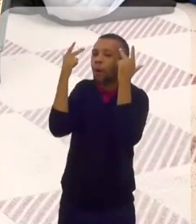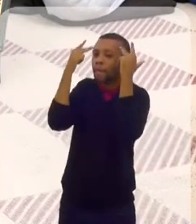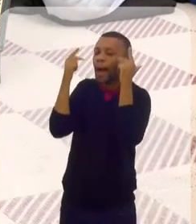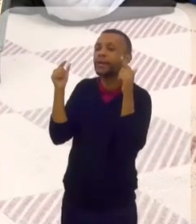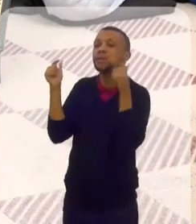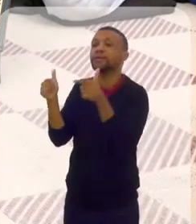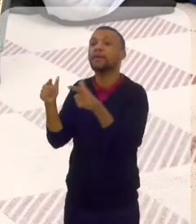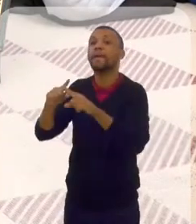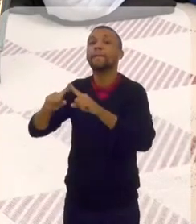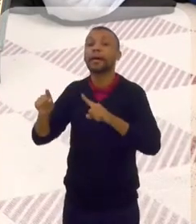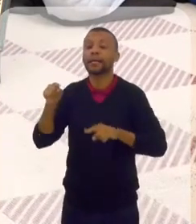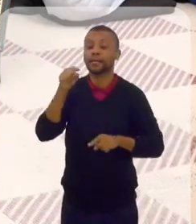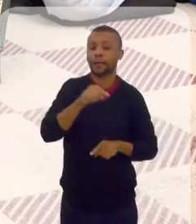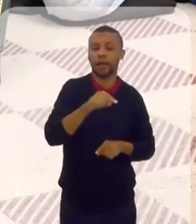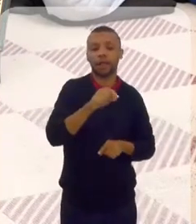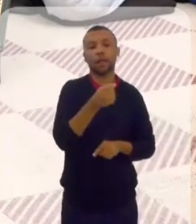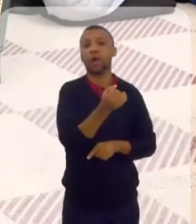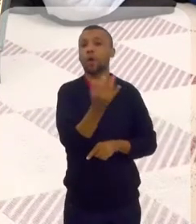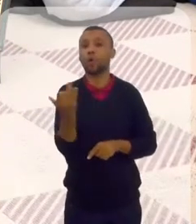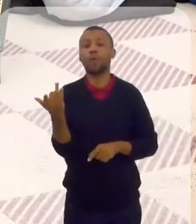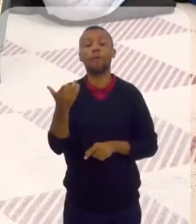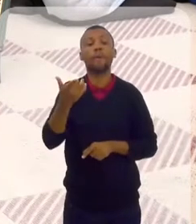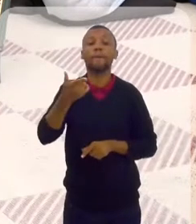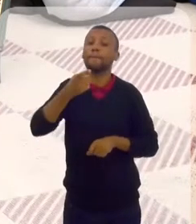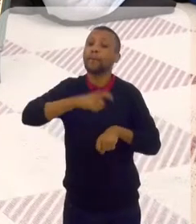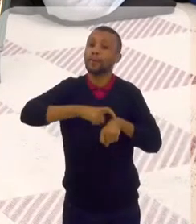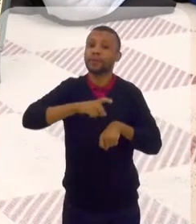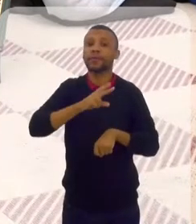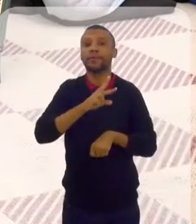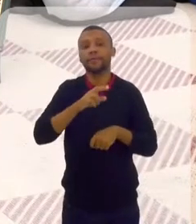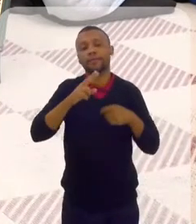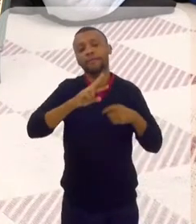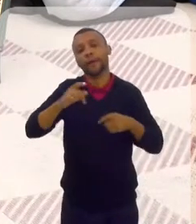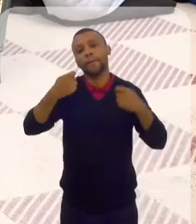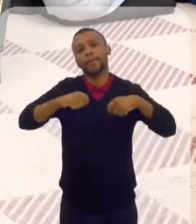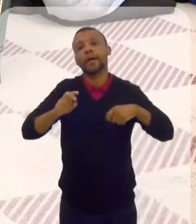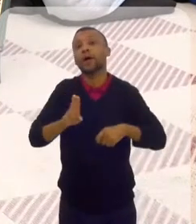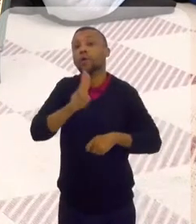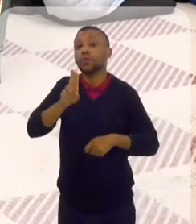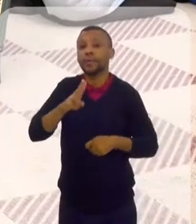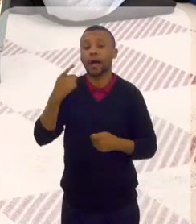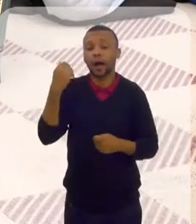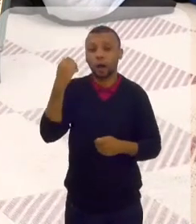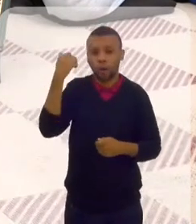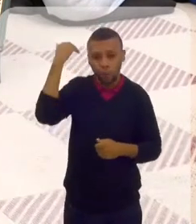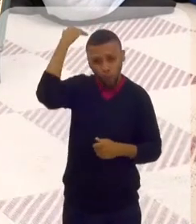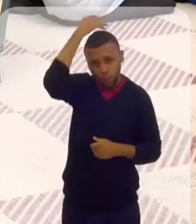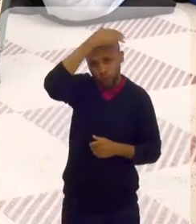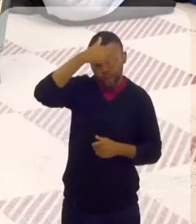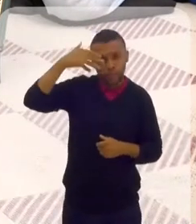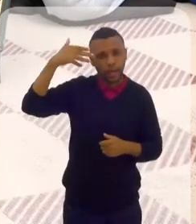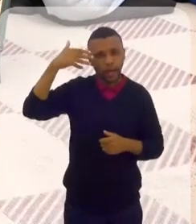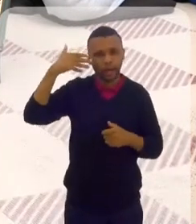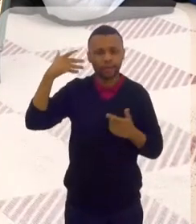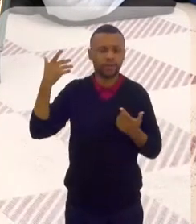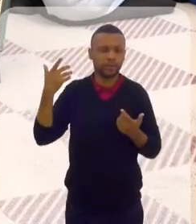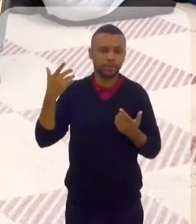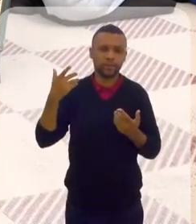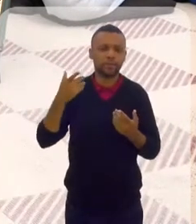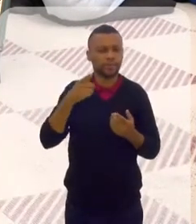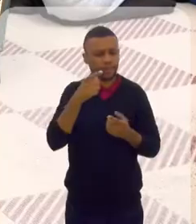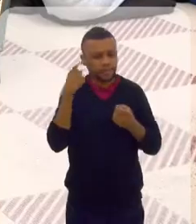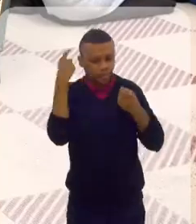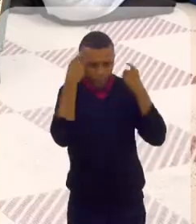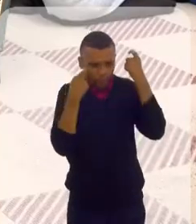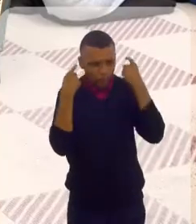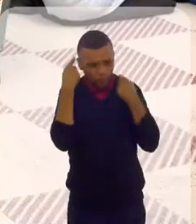Mas ela, em algum momento, vai ter que usar o hijab. Você se preocupa com essa aceitação dela? Como será?